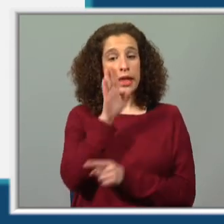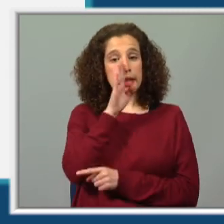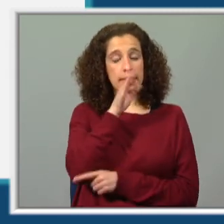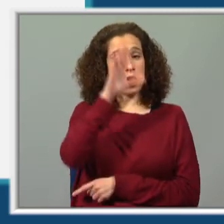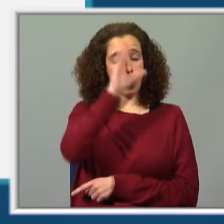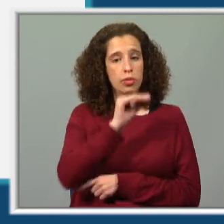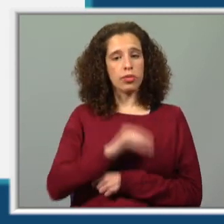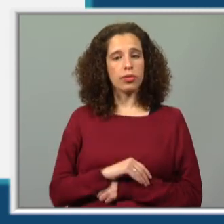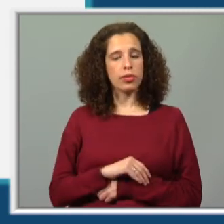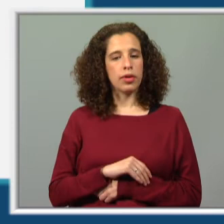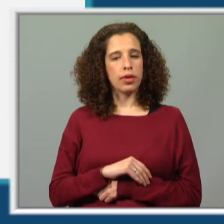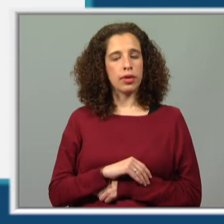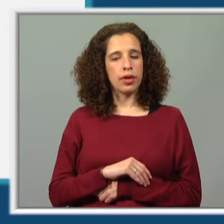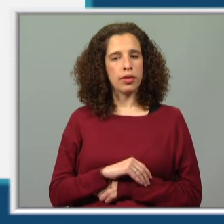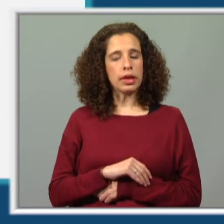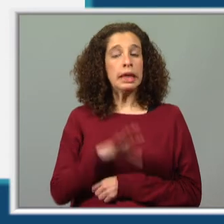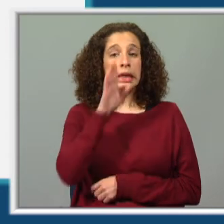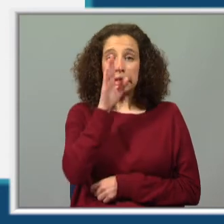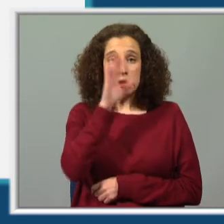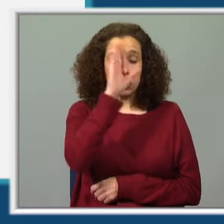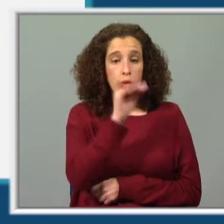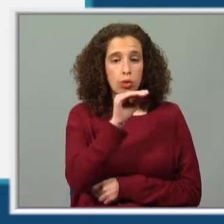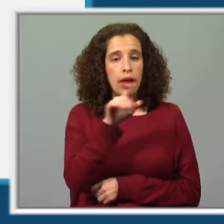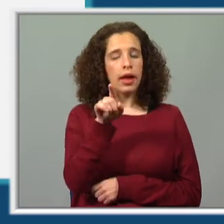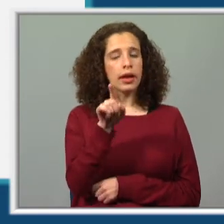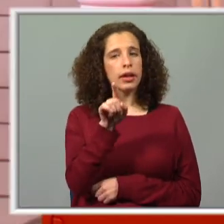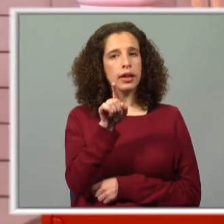não saibam, caso vocês não saibam,